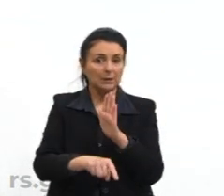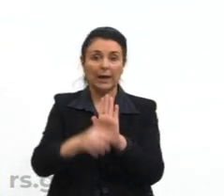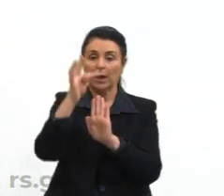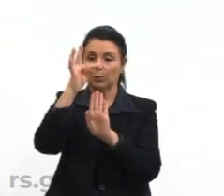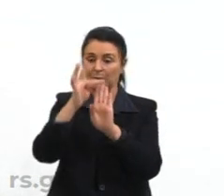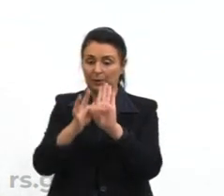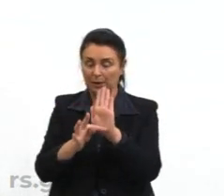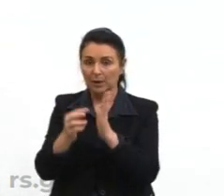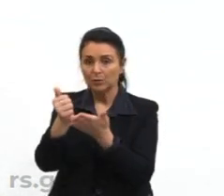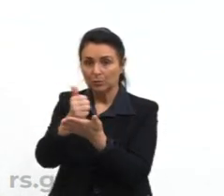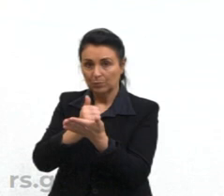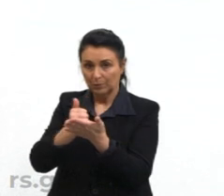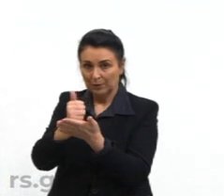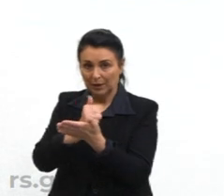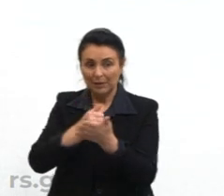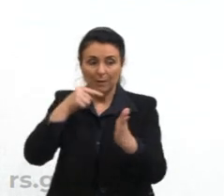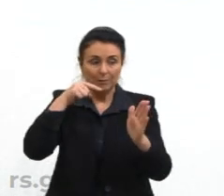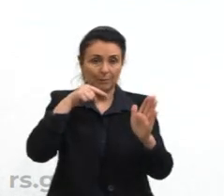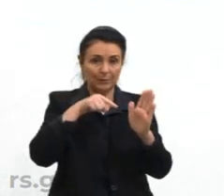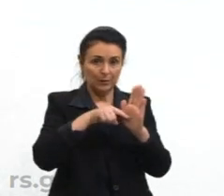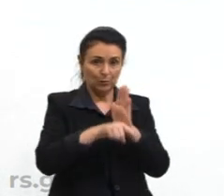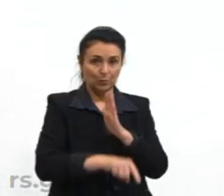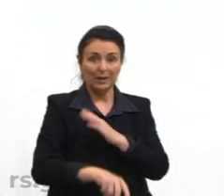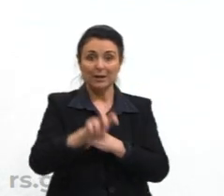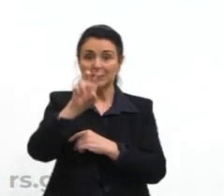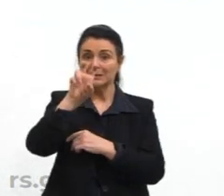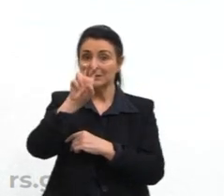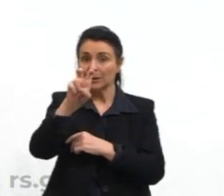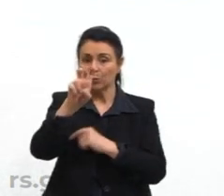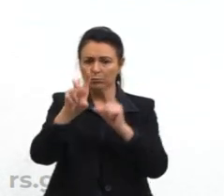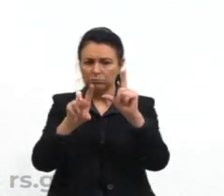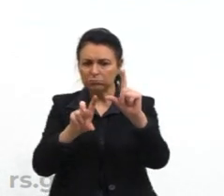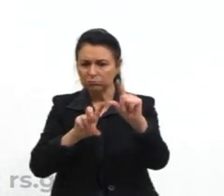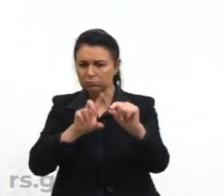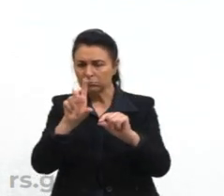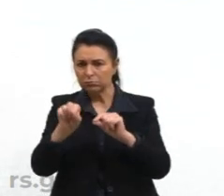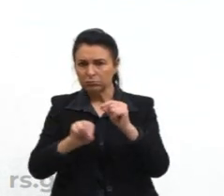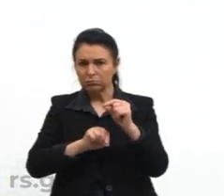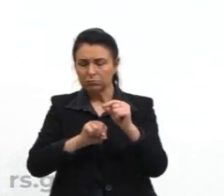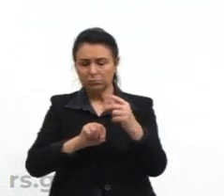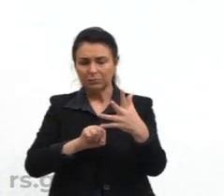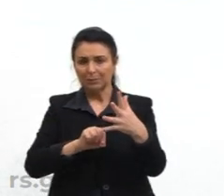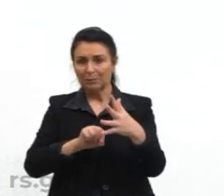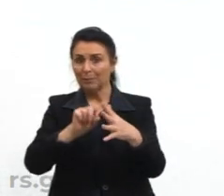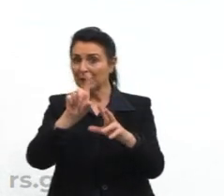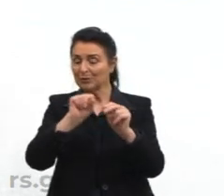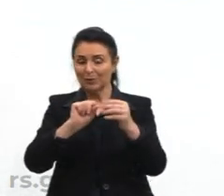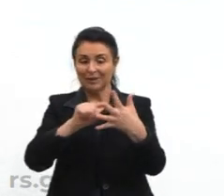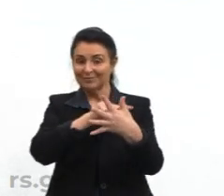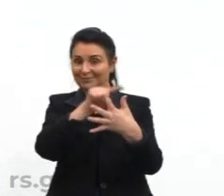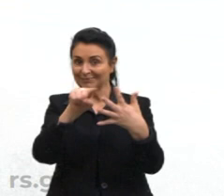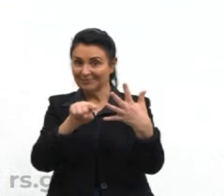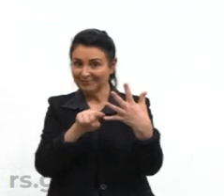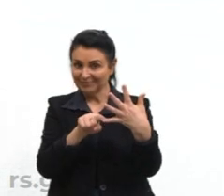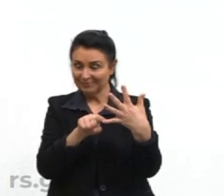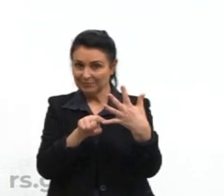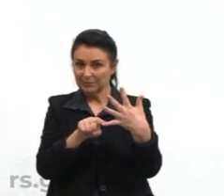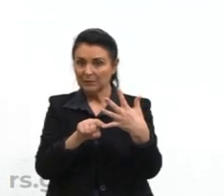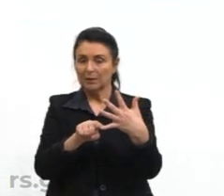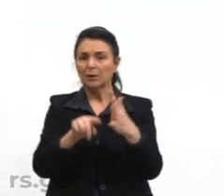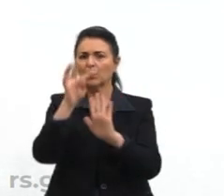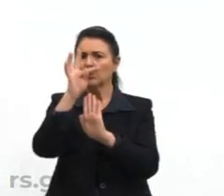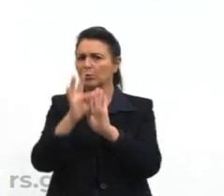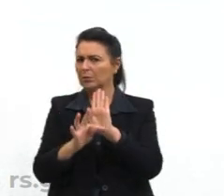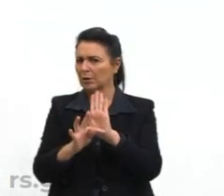base, o enunciado e cinco alternativas. Esse texto base pode ser de diversos